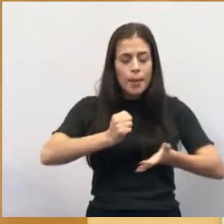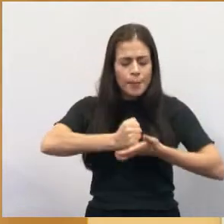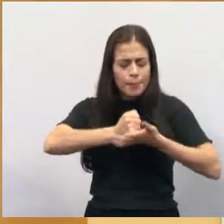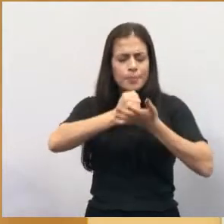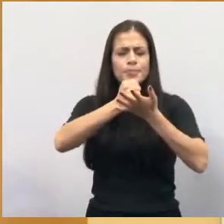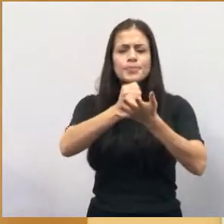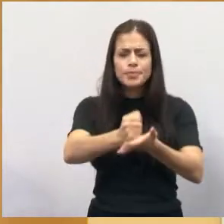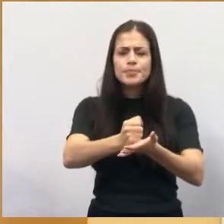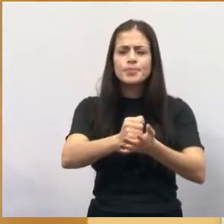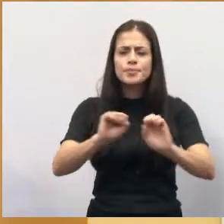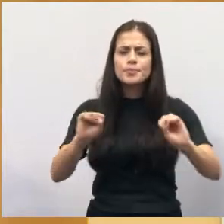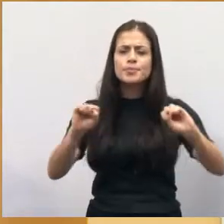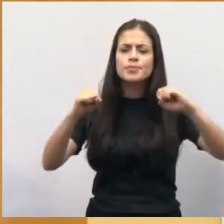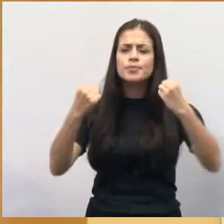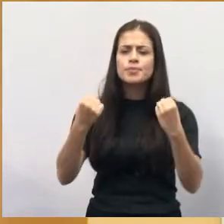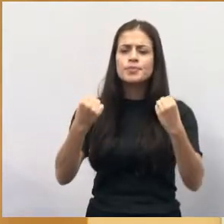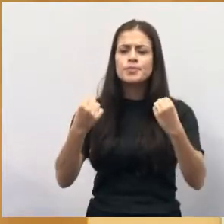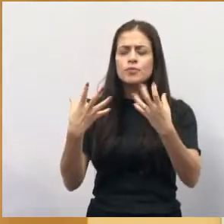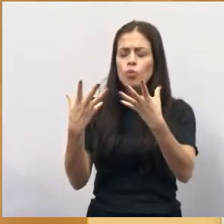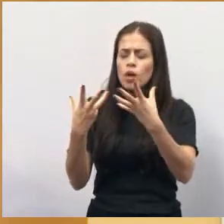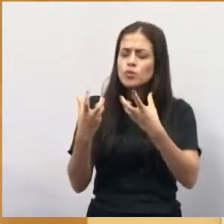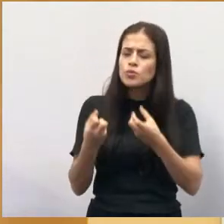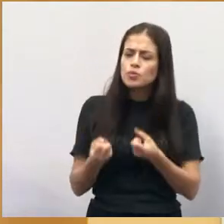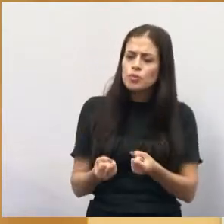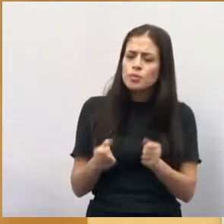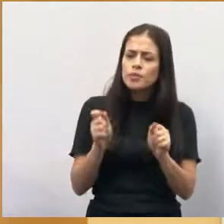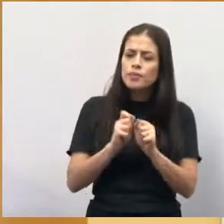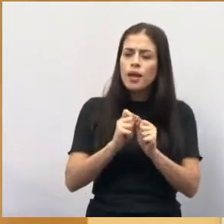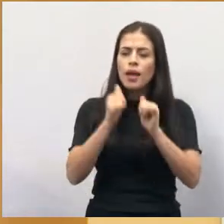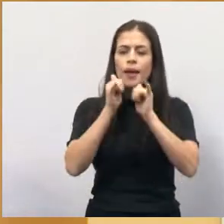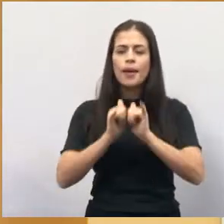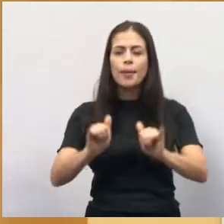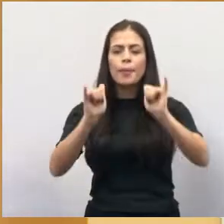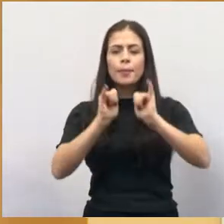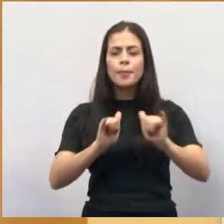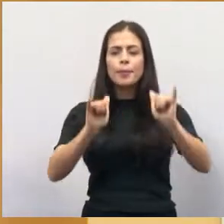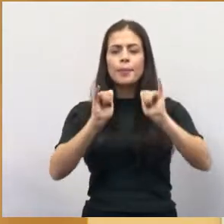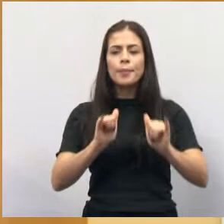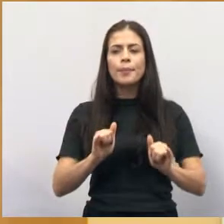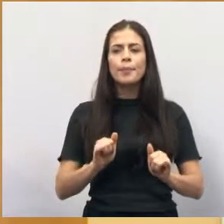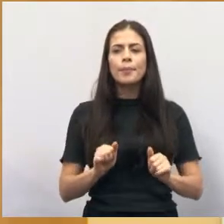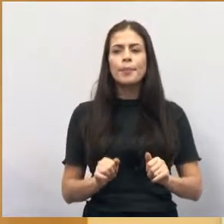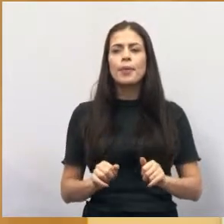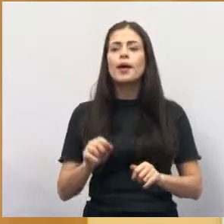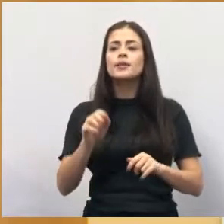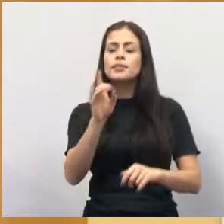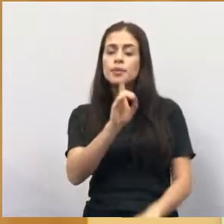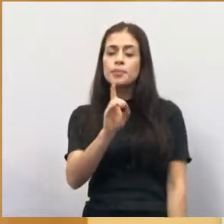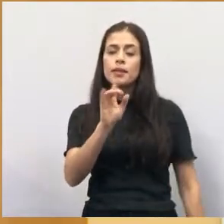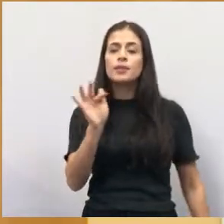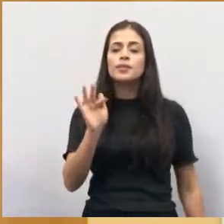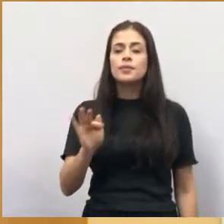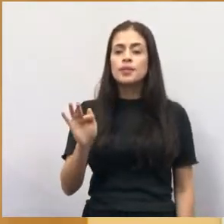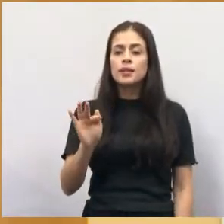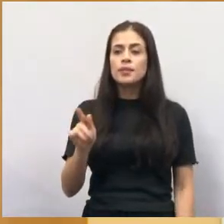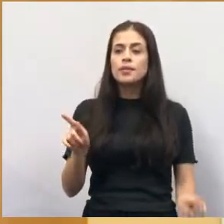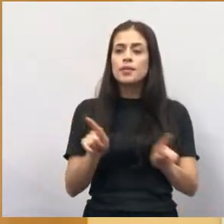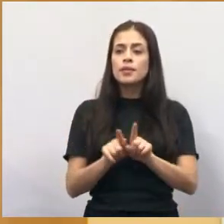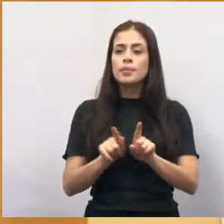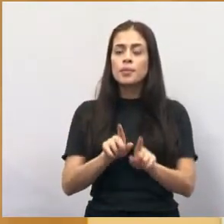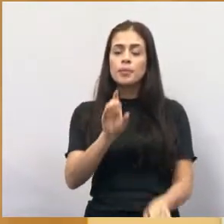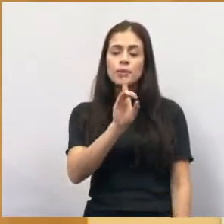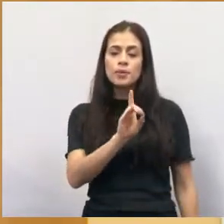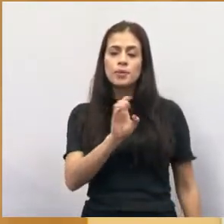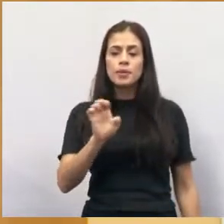empreitada que assumi de fazer campanha para esses deputados federais que eu mencionei e também para o